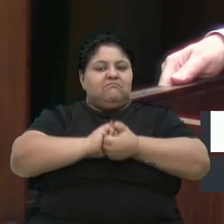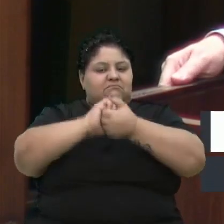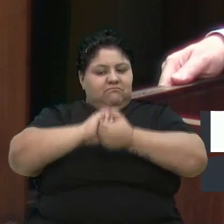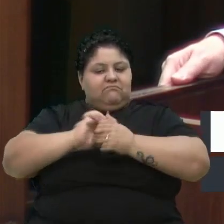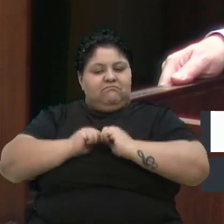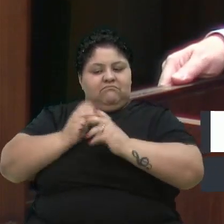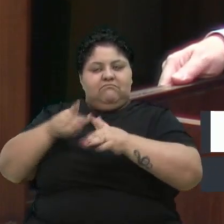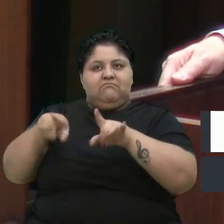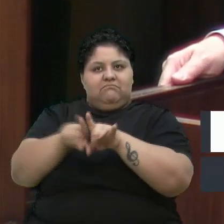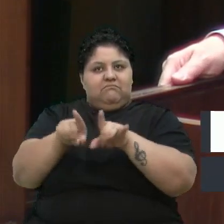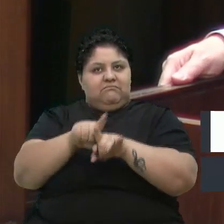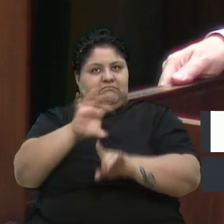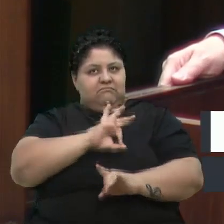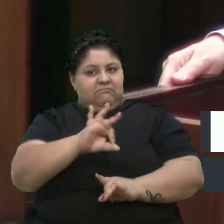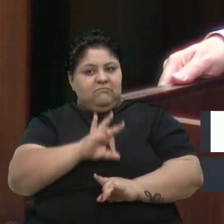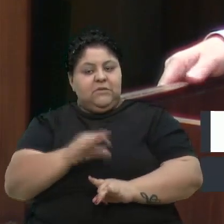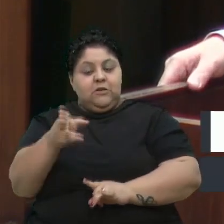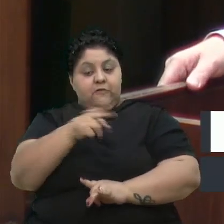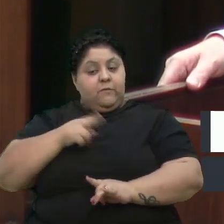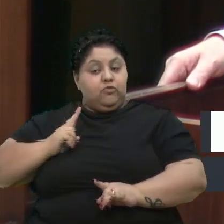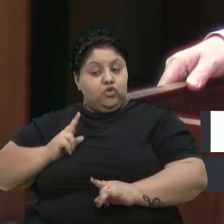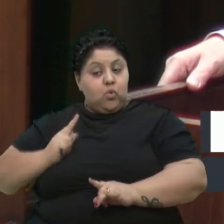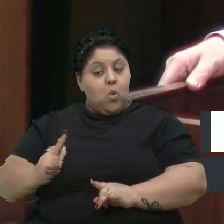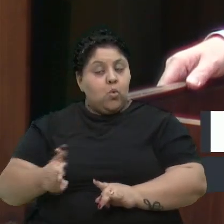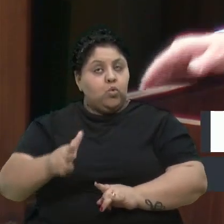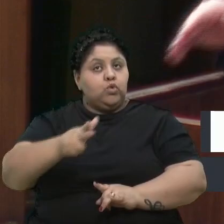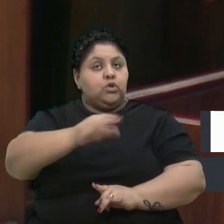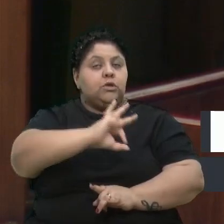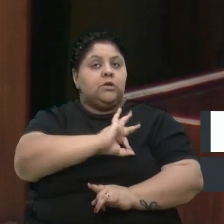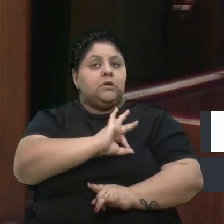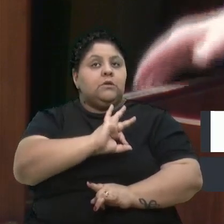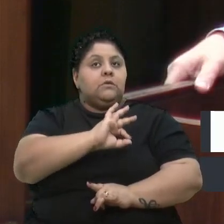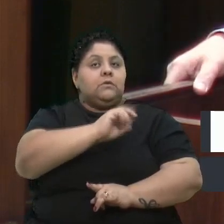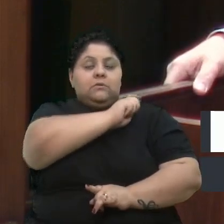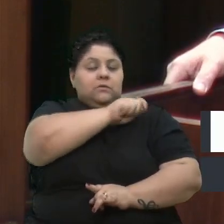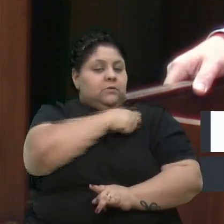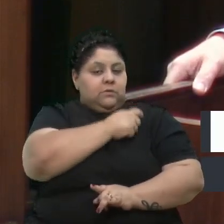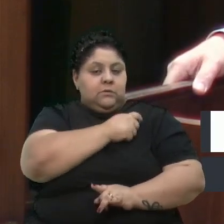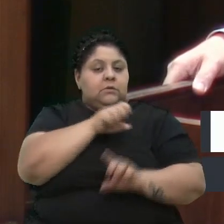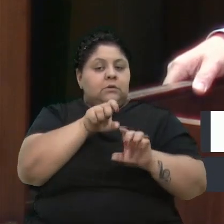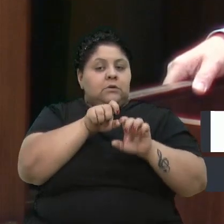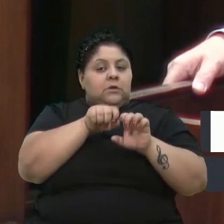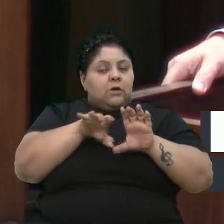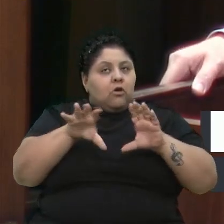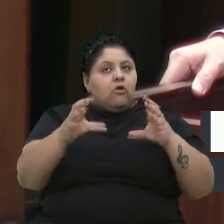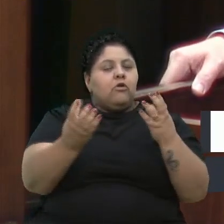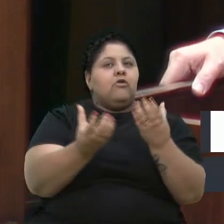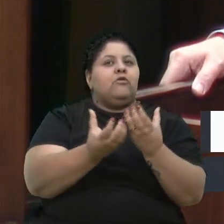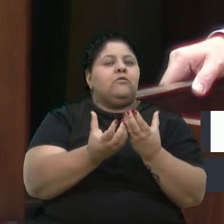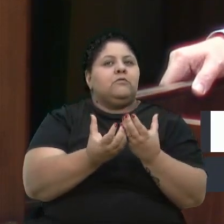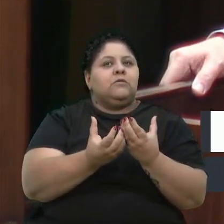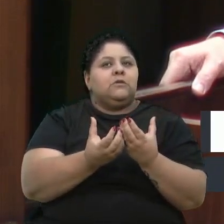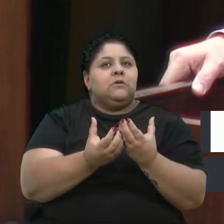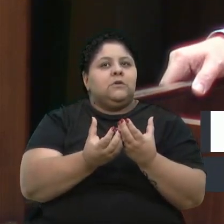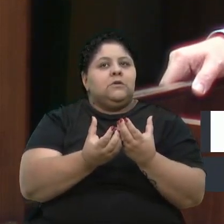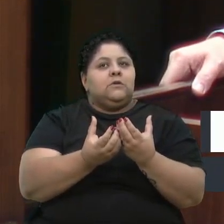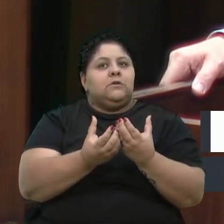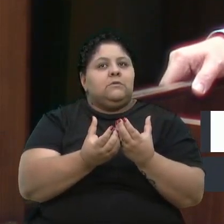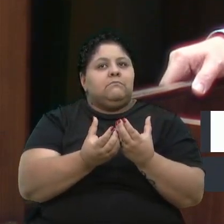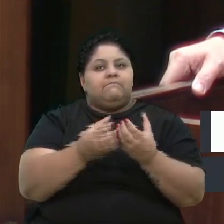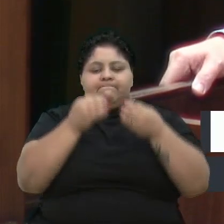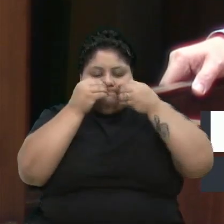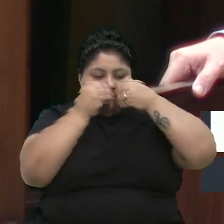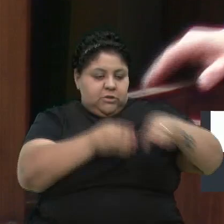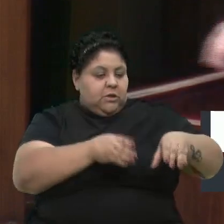da Brigada, e vamos continuar fiscalizando para que a comunidade não saia prejudicada ali todos os